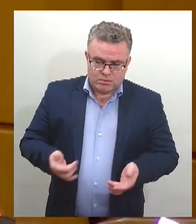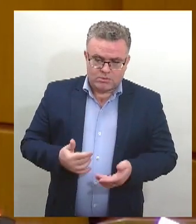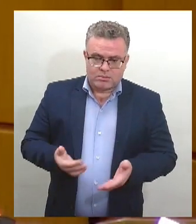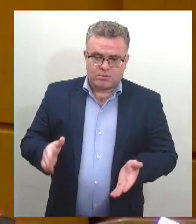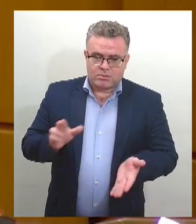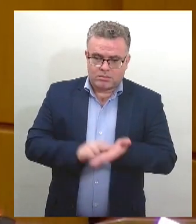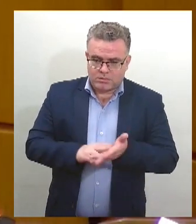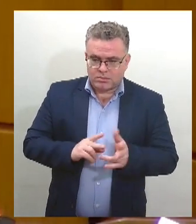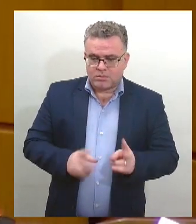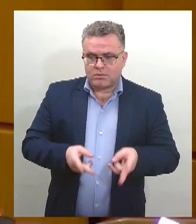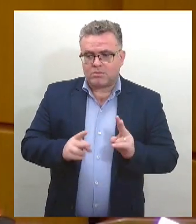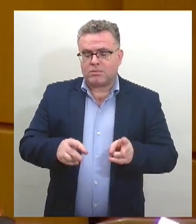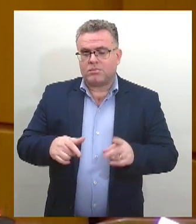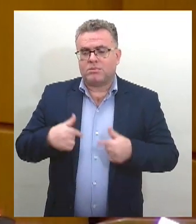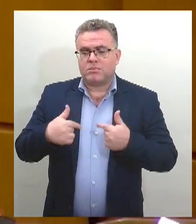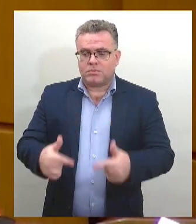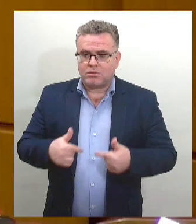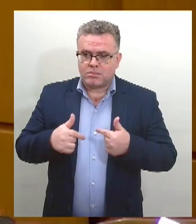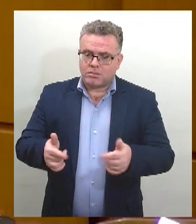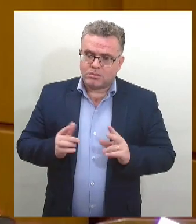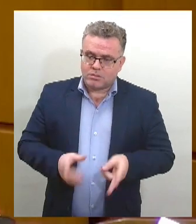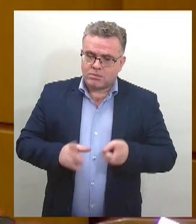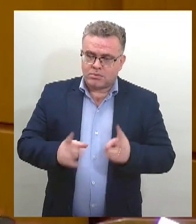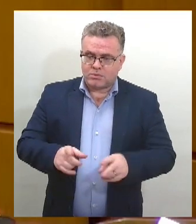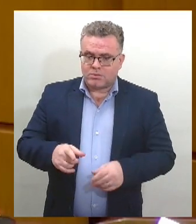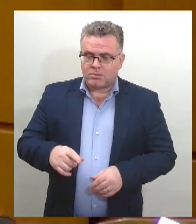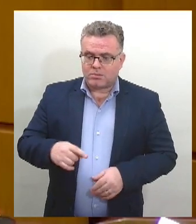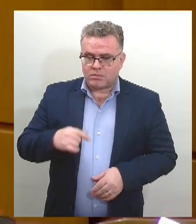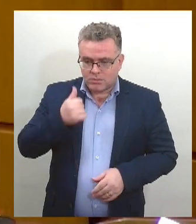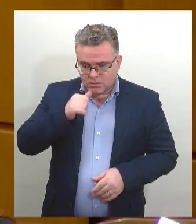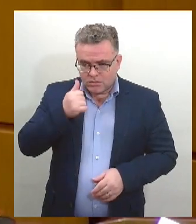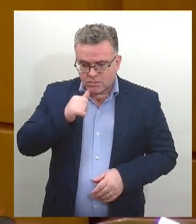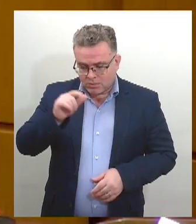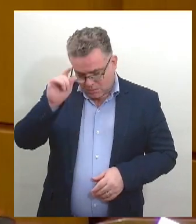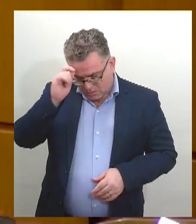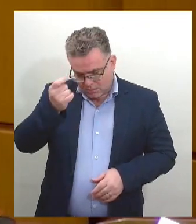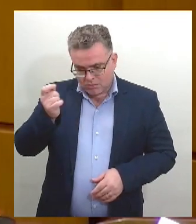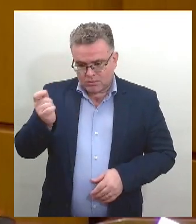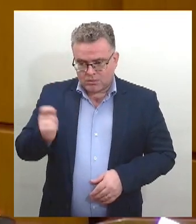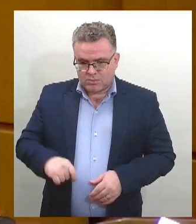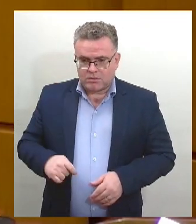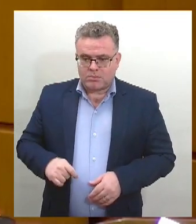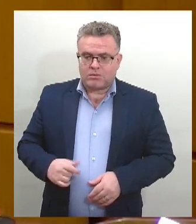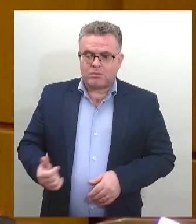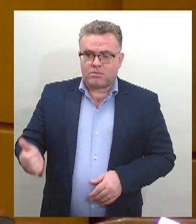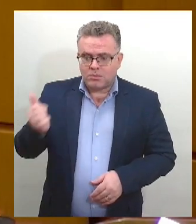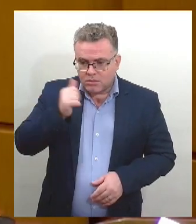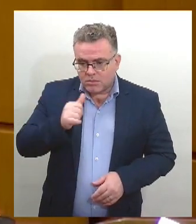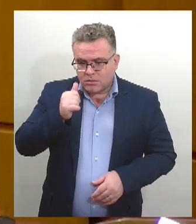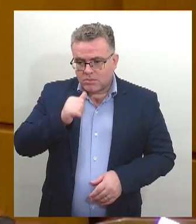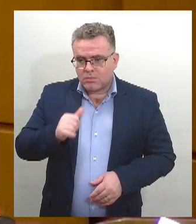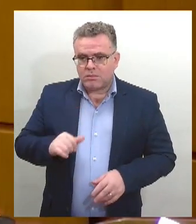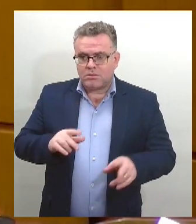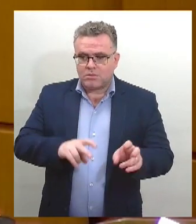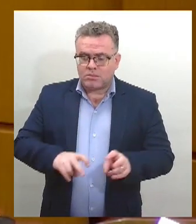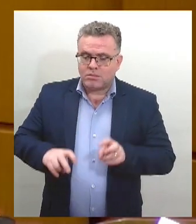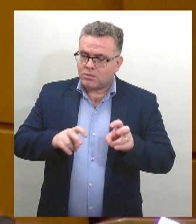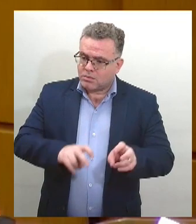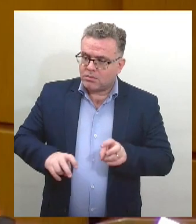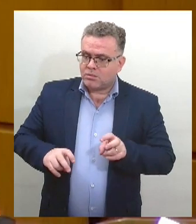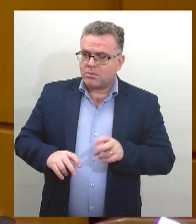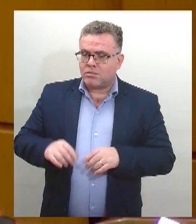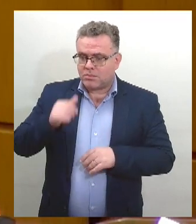nossa luta enquanto mulheres pretas, enquanto mulheres rurais, enquanto mulheres urbanas,